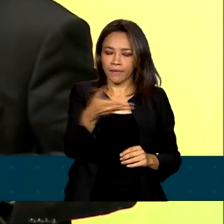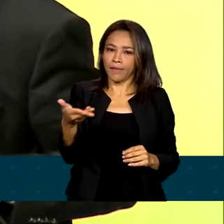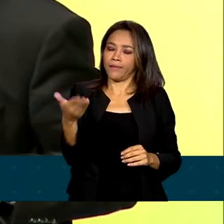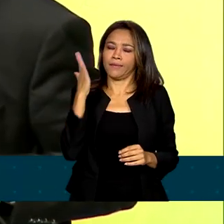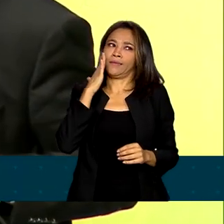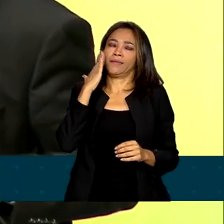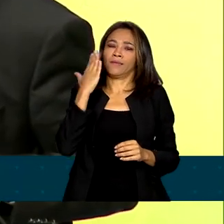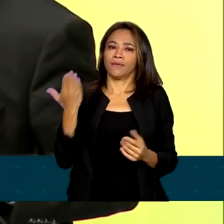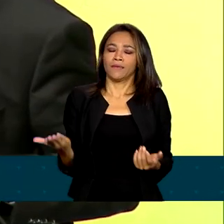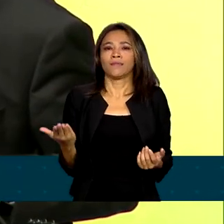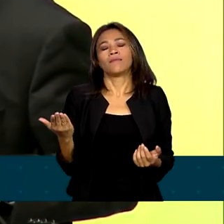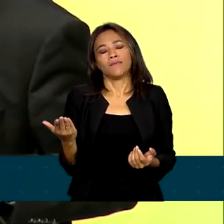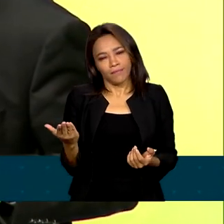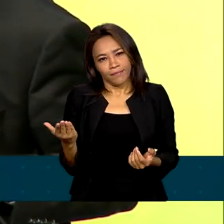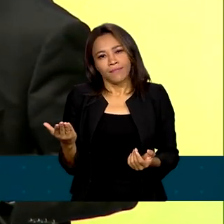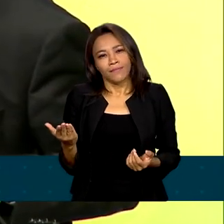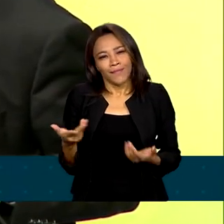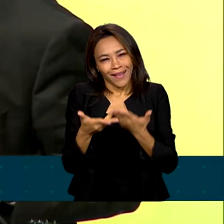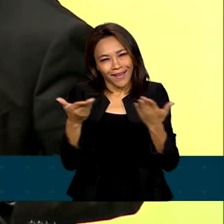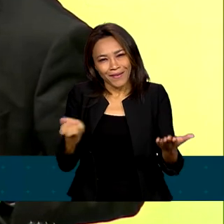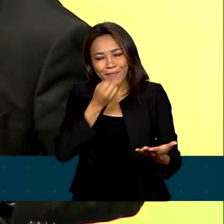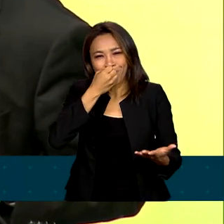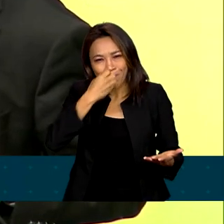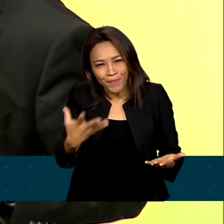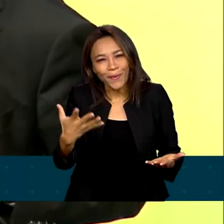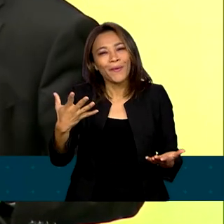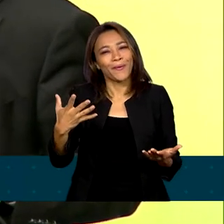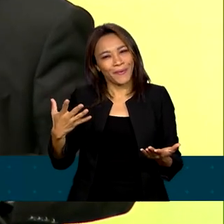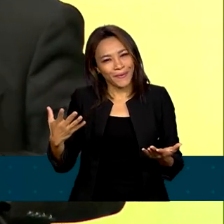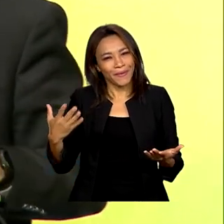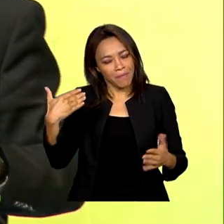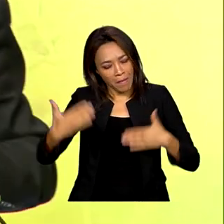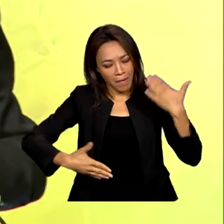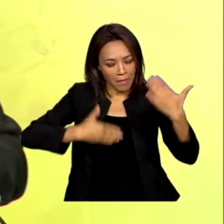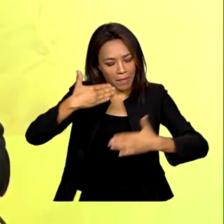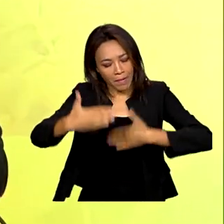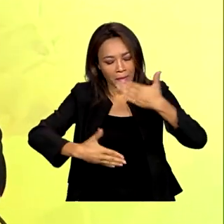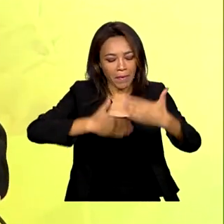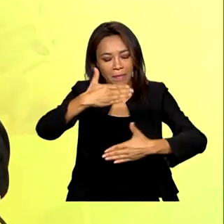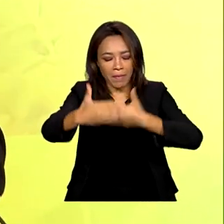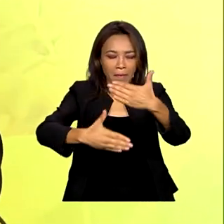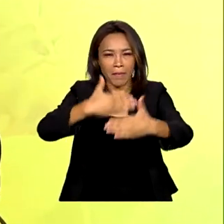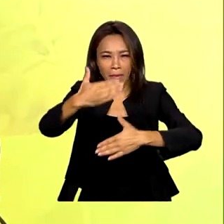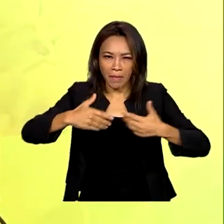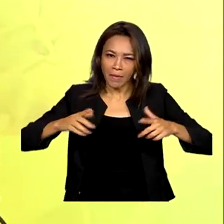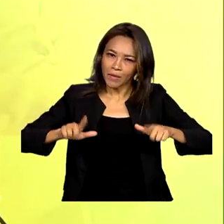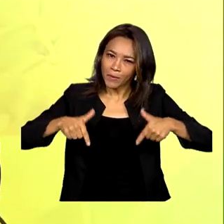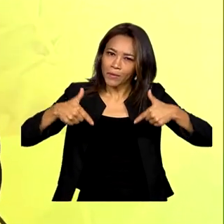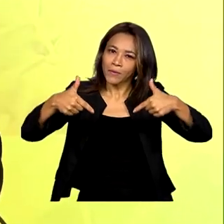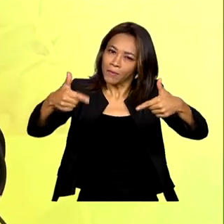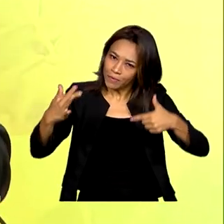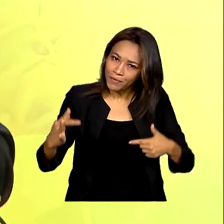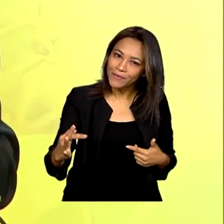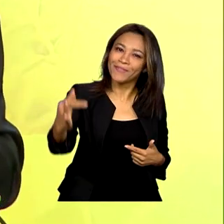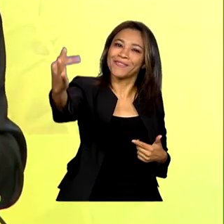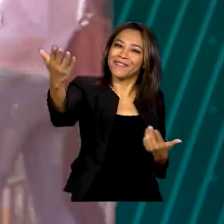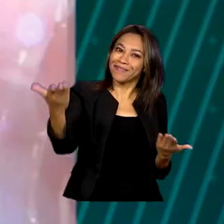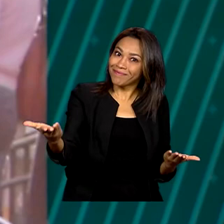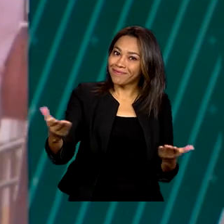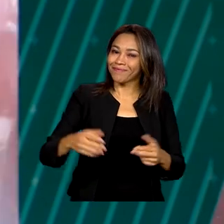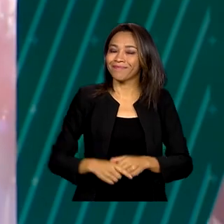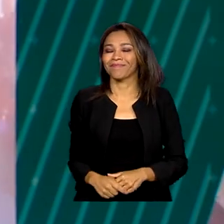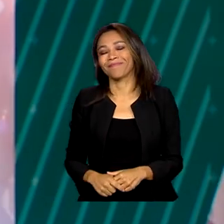sabe, ocupar uma boa parte dessa atividade econômica que nós temos disponível aí para frente.